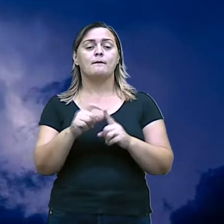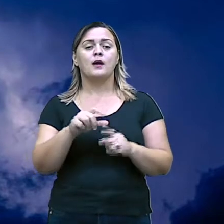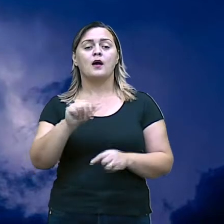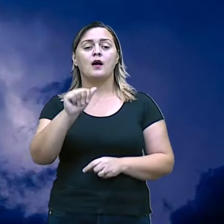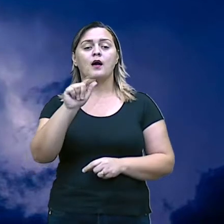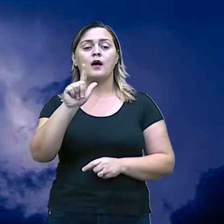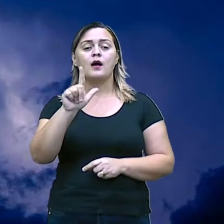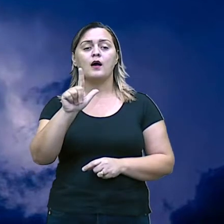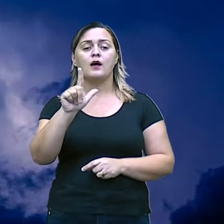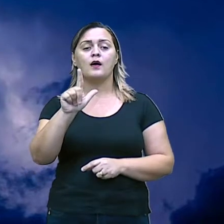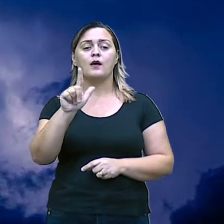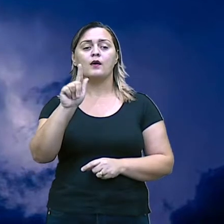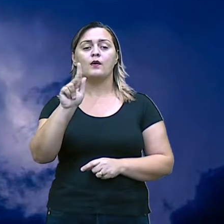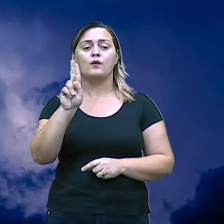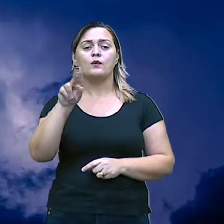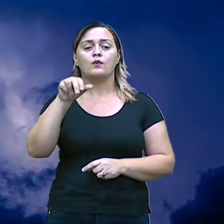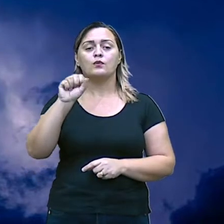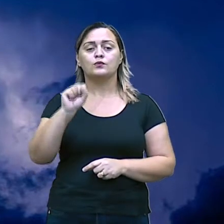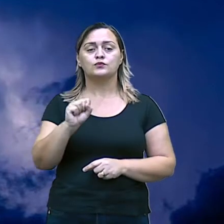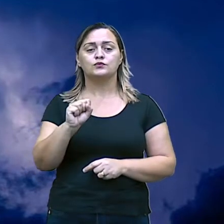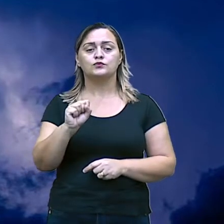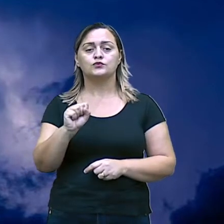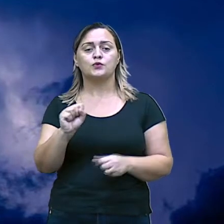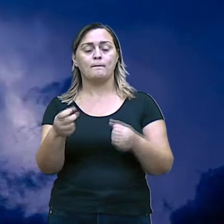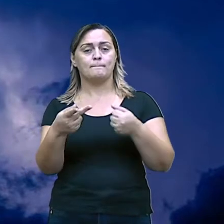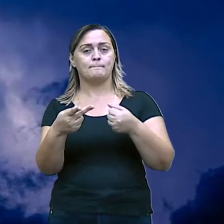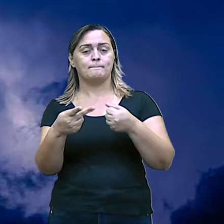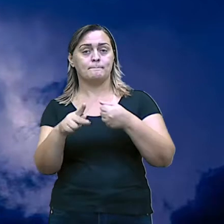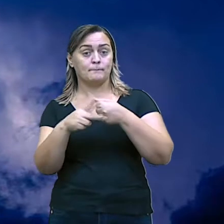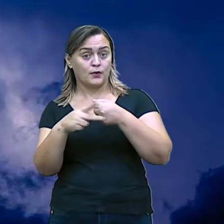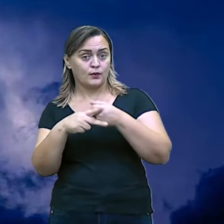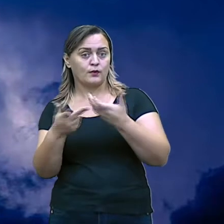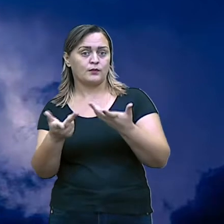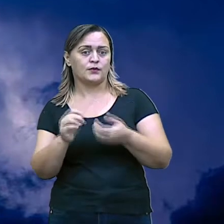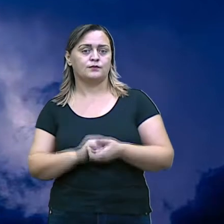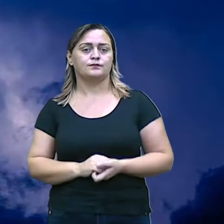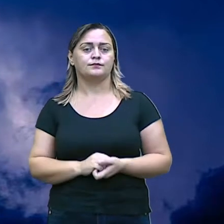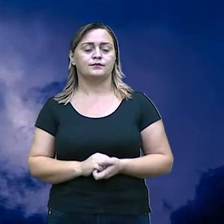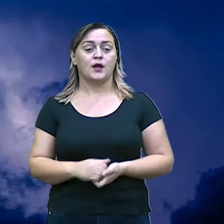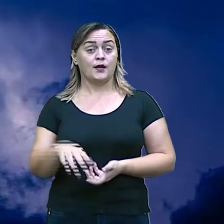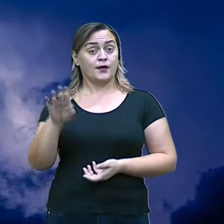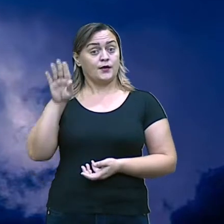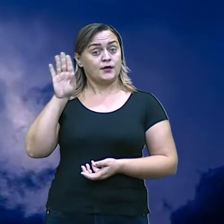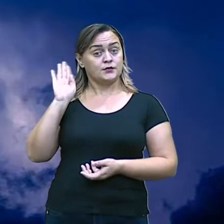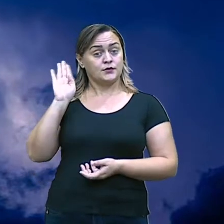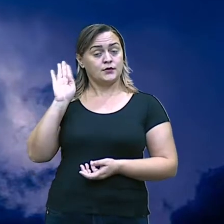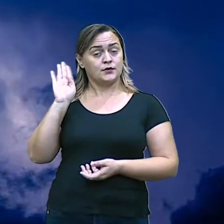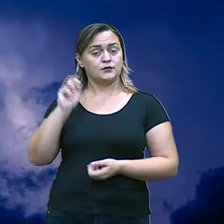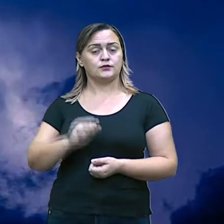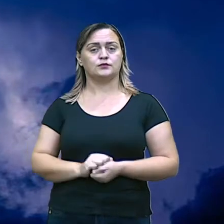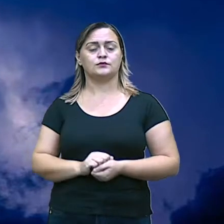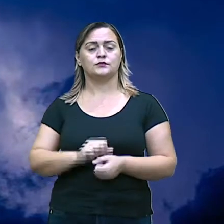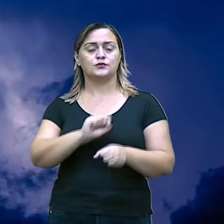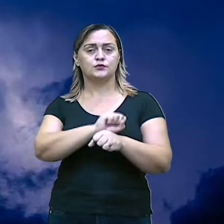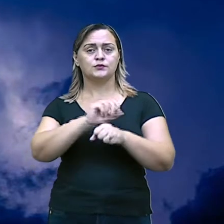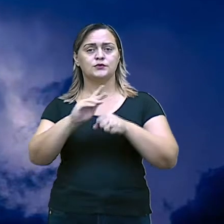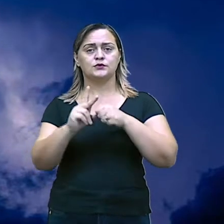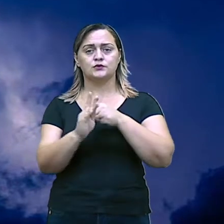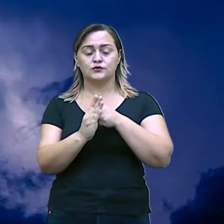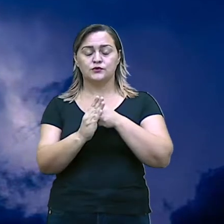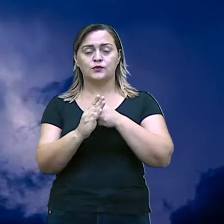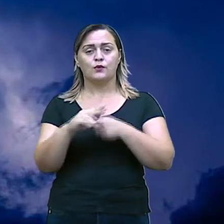Candidatos. Substantivo aí, não mesmo? Substantivo comum. E desistiram. Hum, desistiram é o quê? O